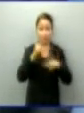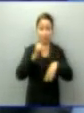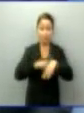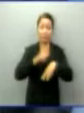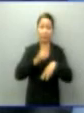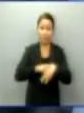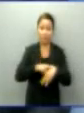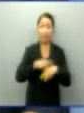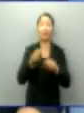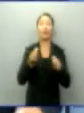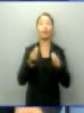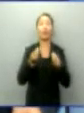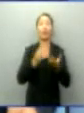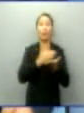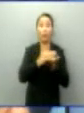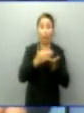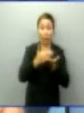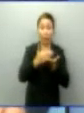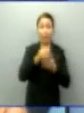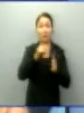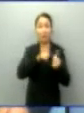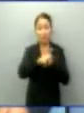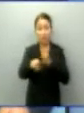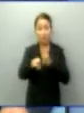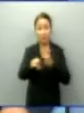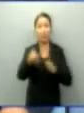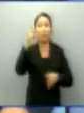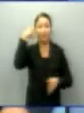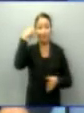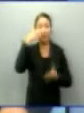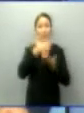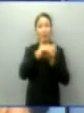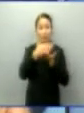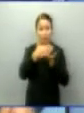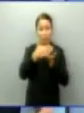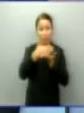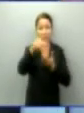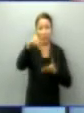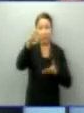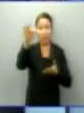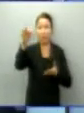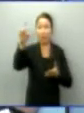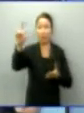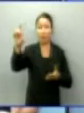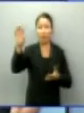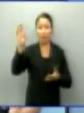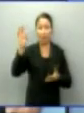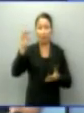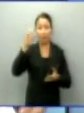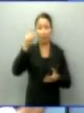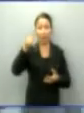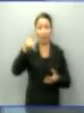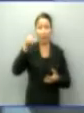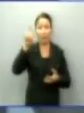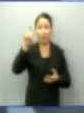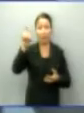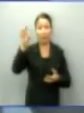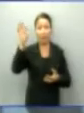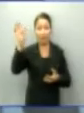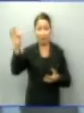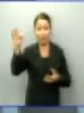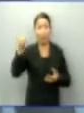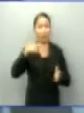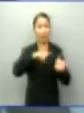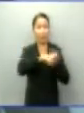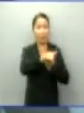fazer perguntas, novamente, é o candidato Pedro Taques, do PDT. Candidato, inicialmente o senhor escolhe quem? Para o